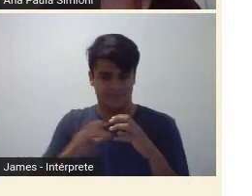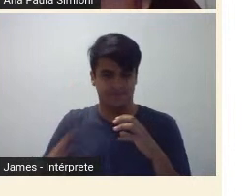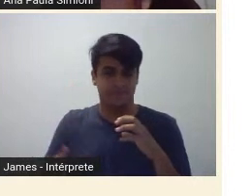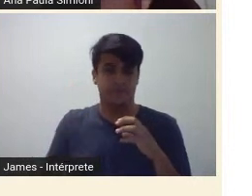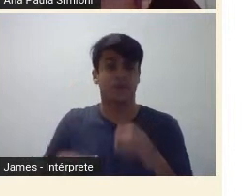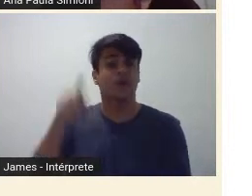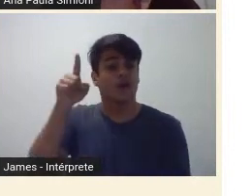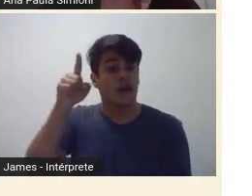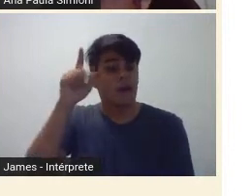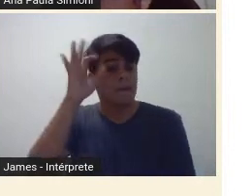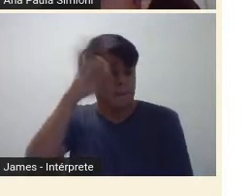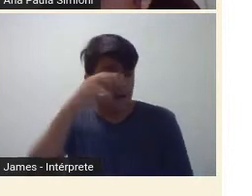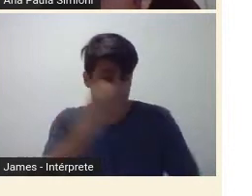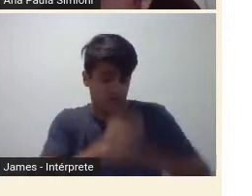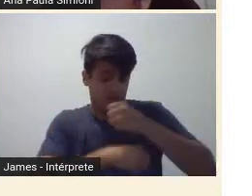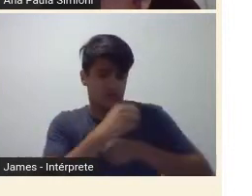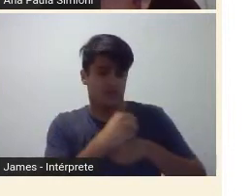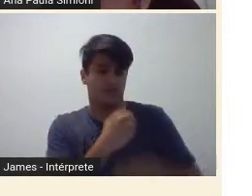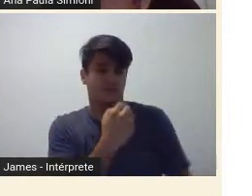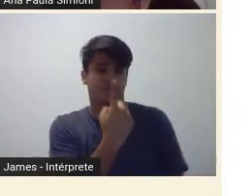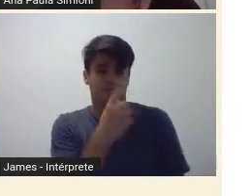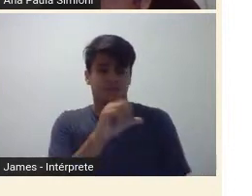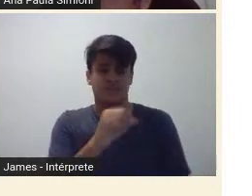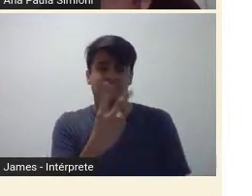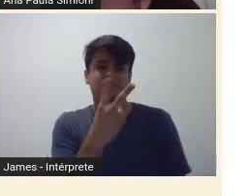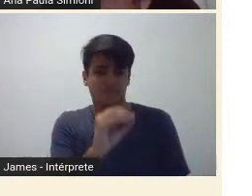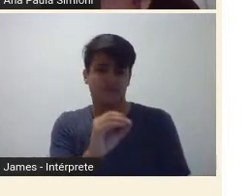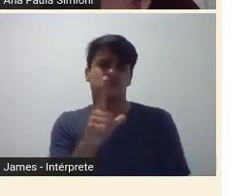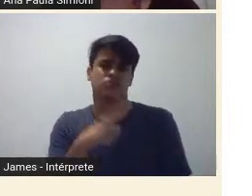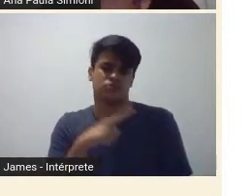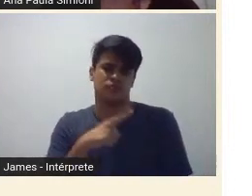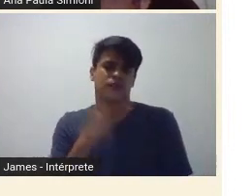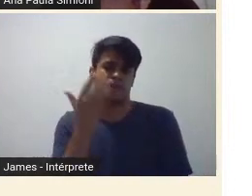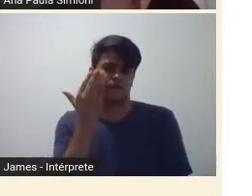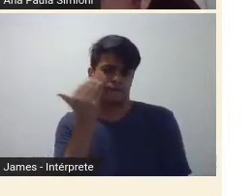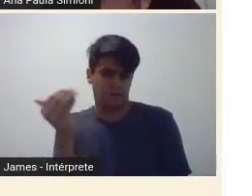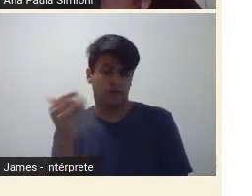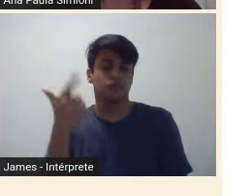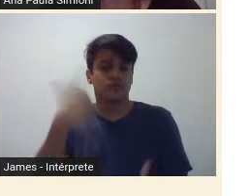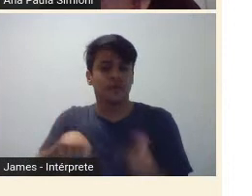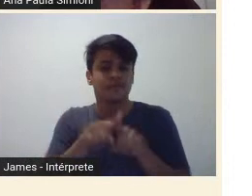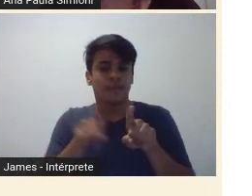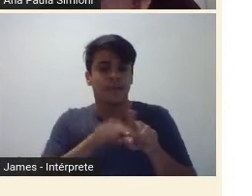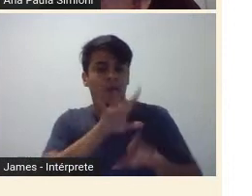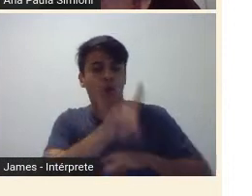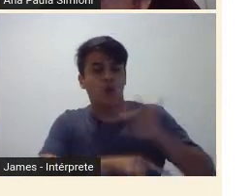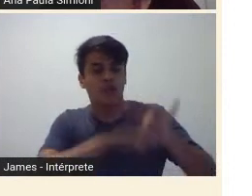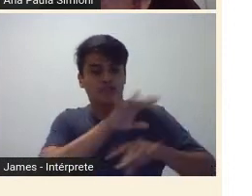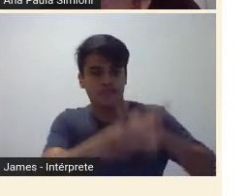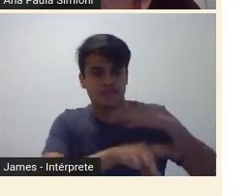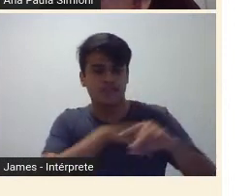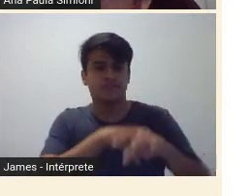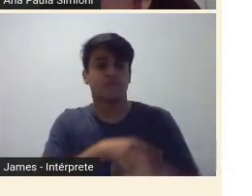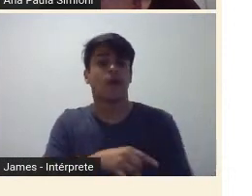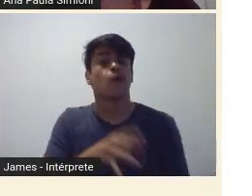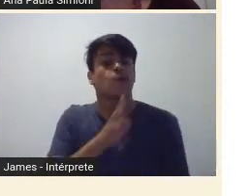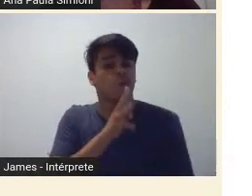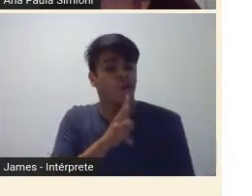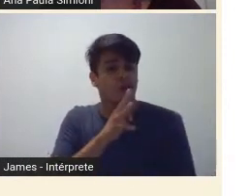crítico importante e um colecionador, né, em vias de formar sua coleção, já reconhece as duas como